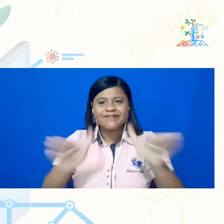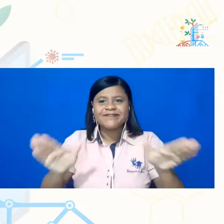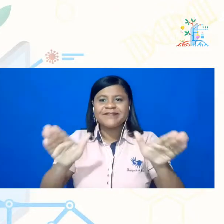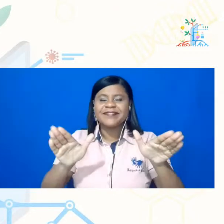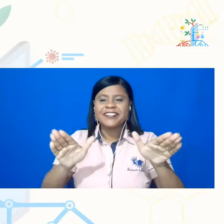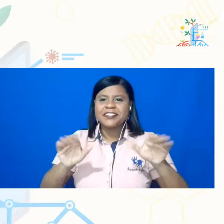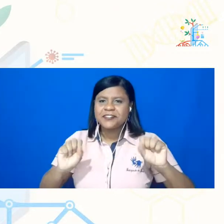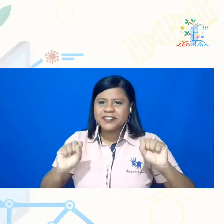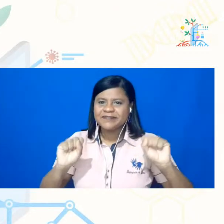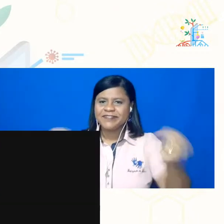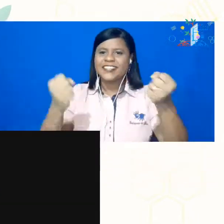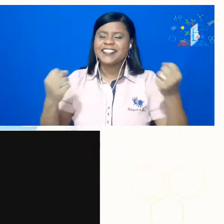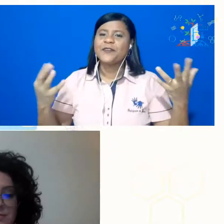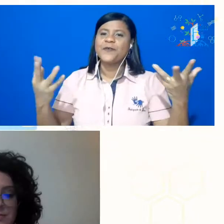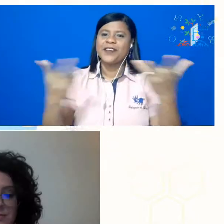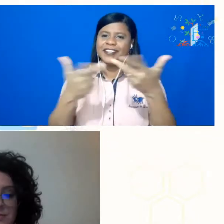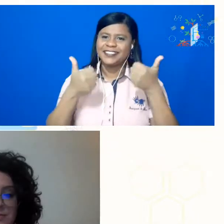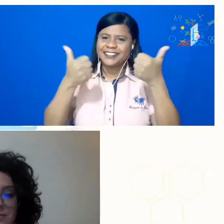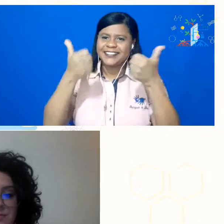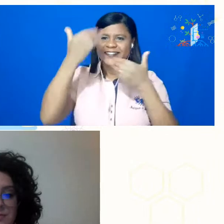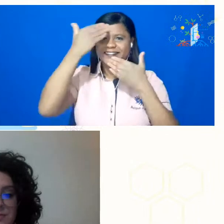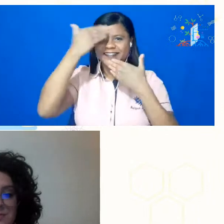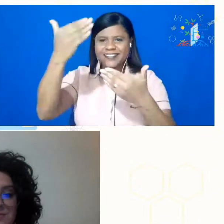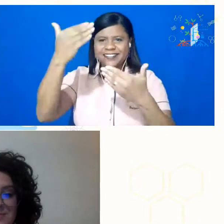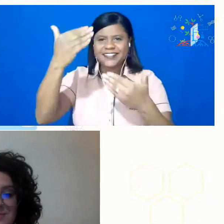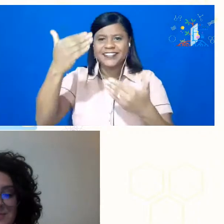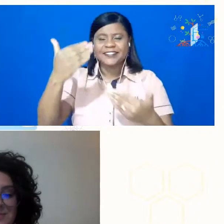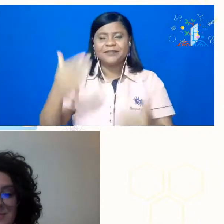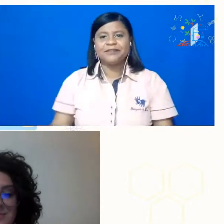e com toda a qualidade possível. Obrigado. Obrigado, Camila.